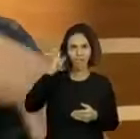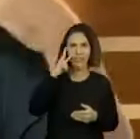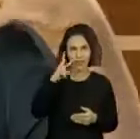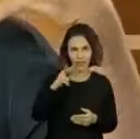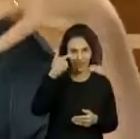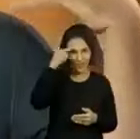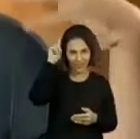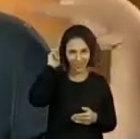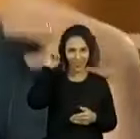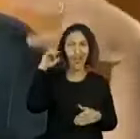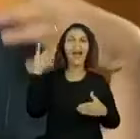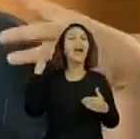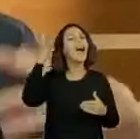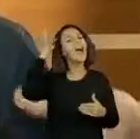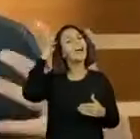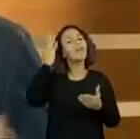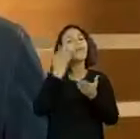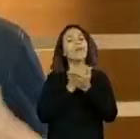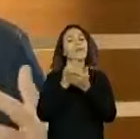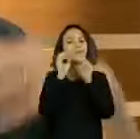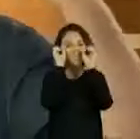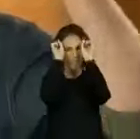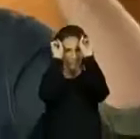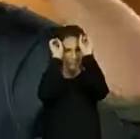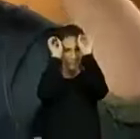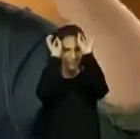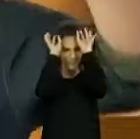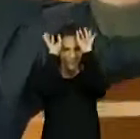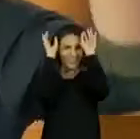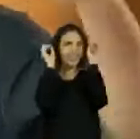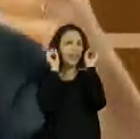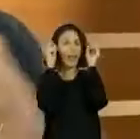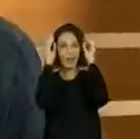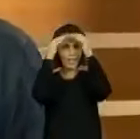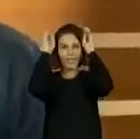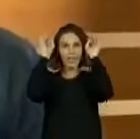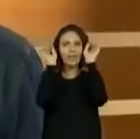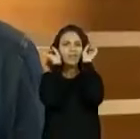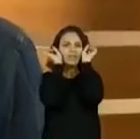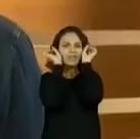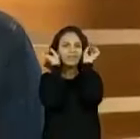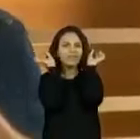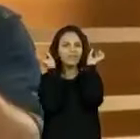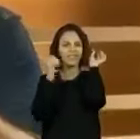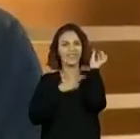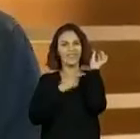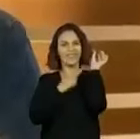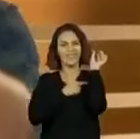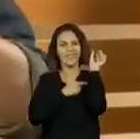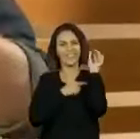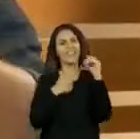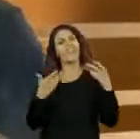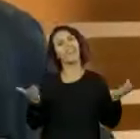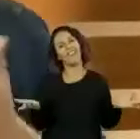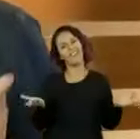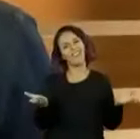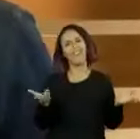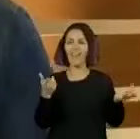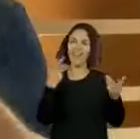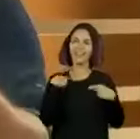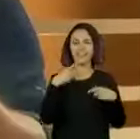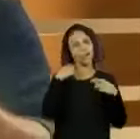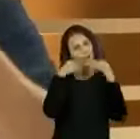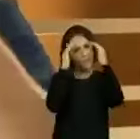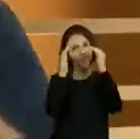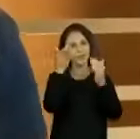outra aula. Aí o cabelo do professor começou a crescer e não fica, assim, crescer do lado, porque não cresce tudo. Aí ficou feio. Aí para não ficar feio para você, para dar aquela moral, é o